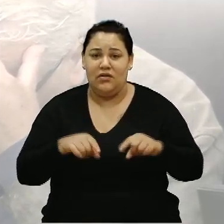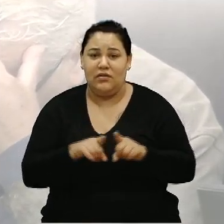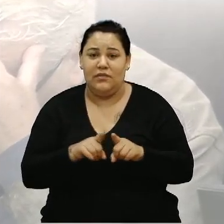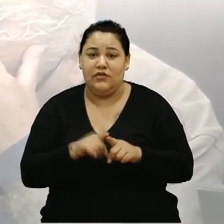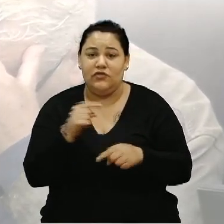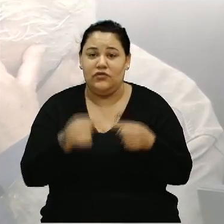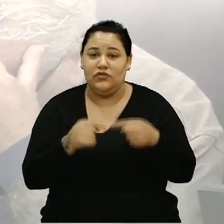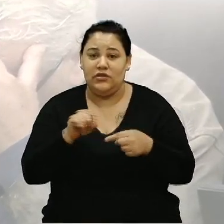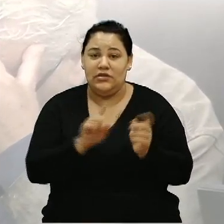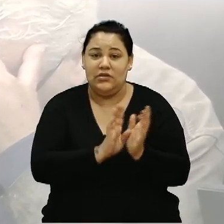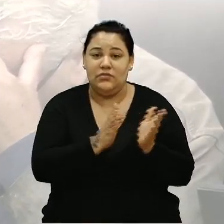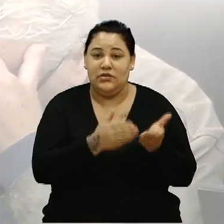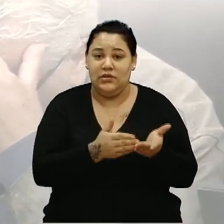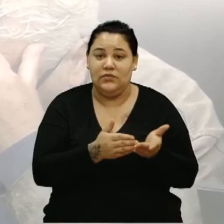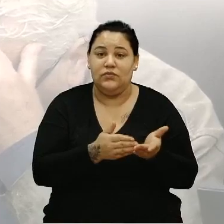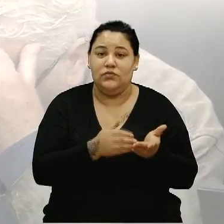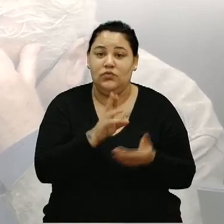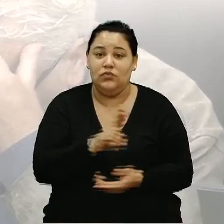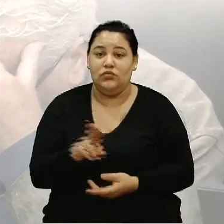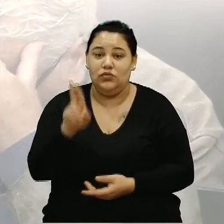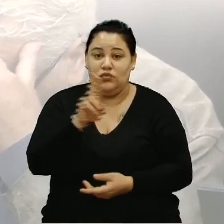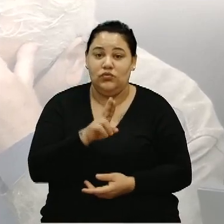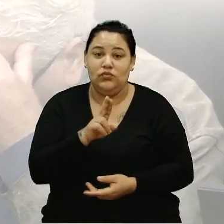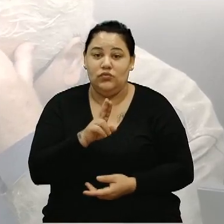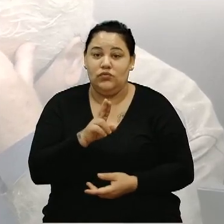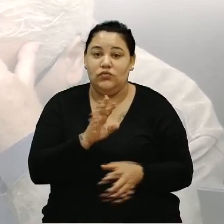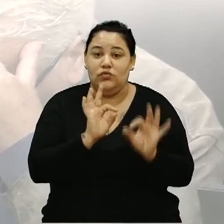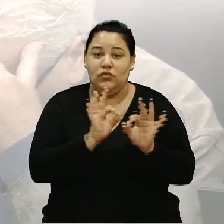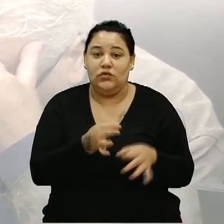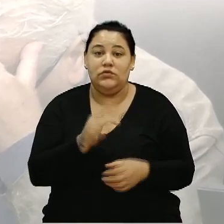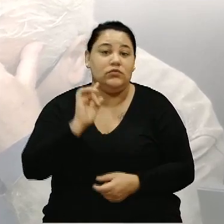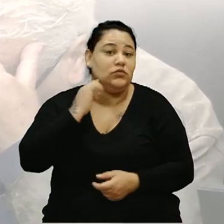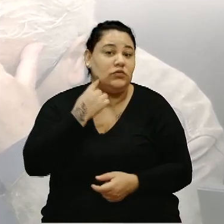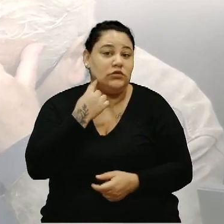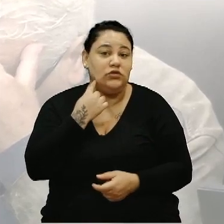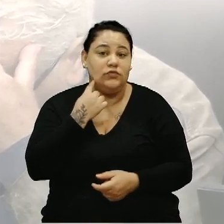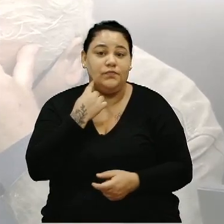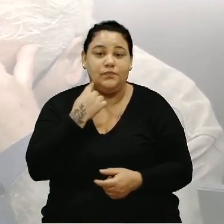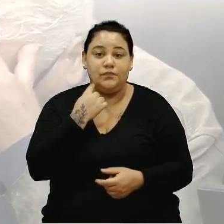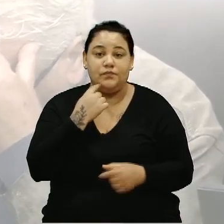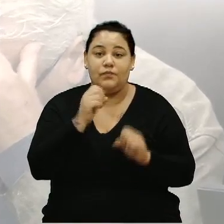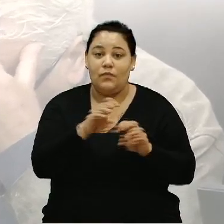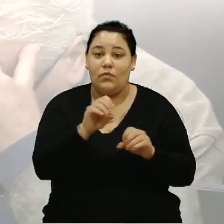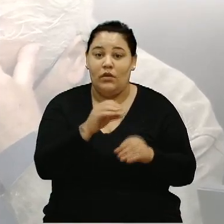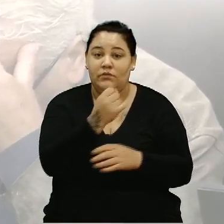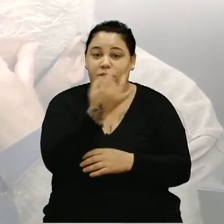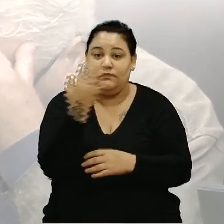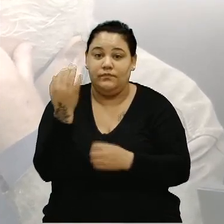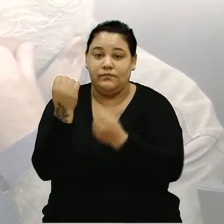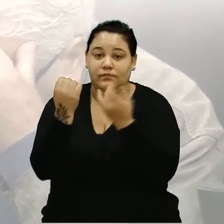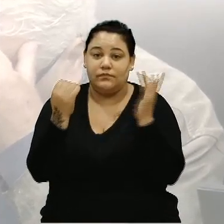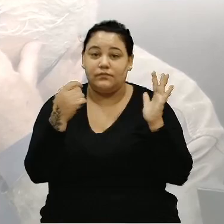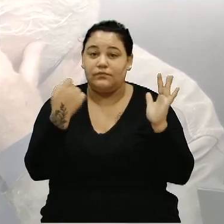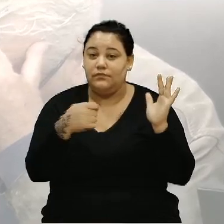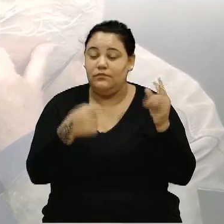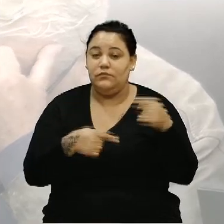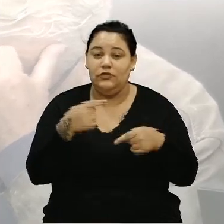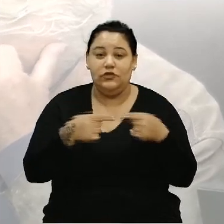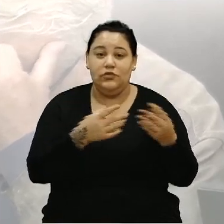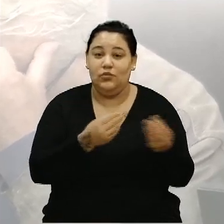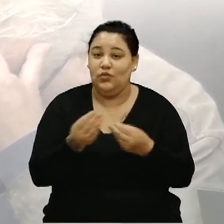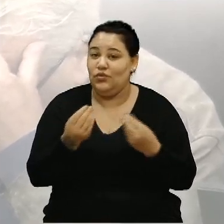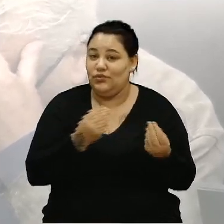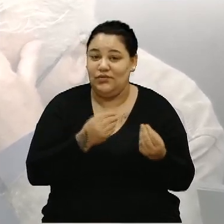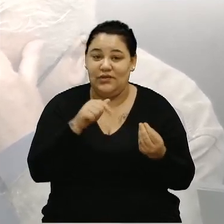comissão, com certeza, o destino e a utilização do lixo. Educação ambiental, que precisa ser muito debatida em Caxias do Sul. Nas mais